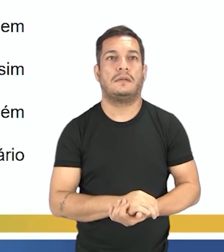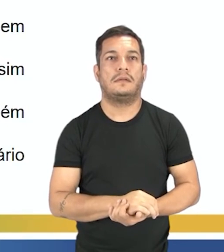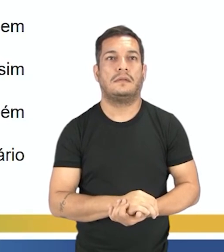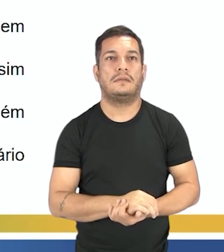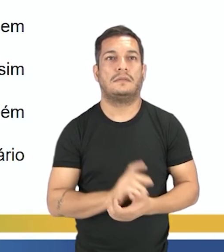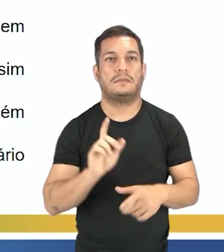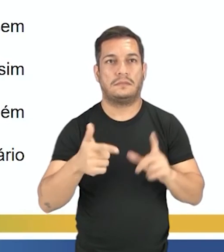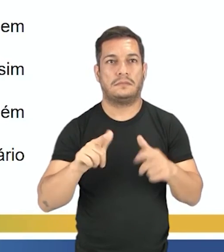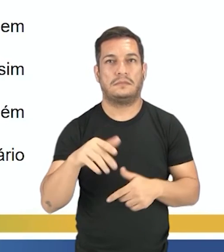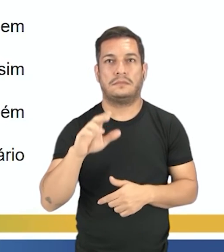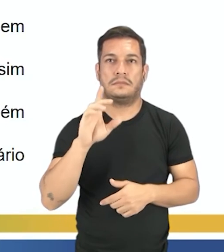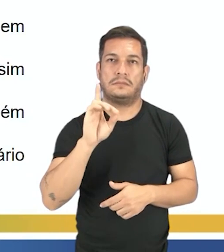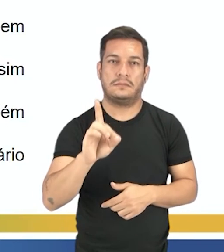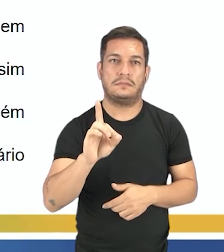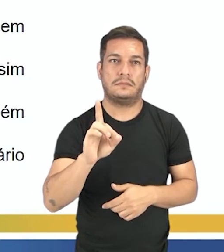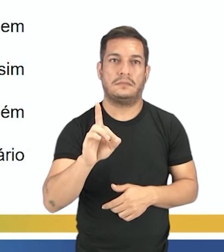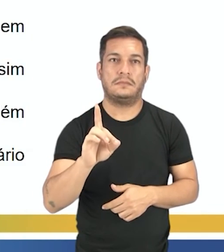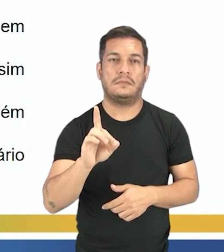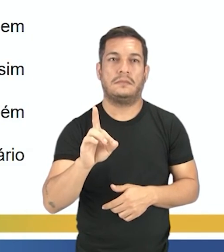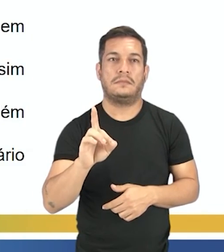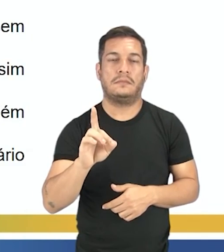A letra D.